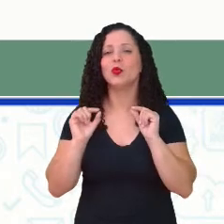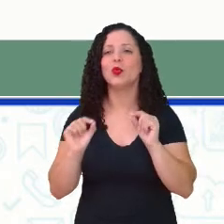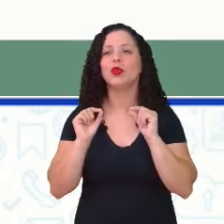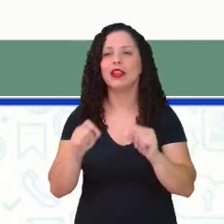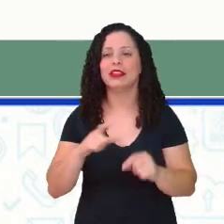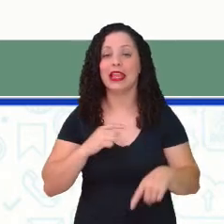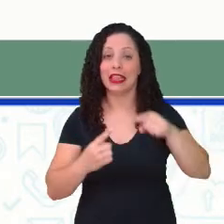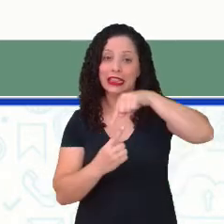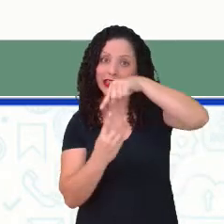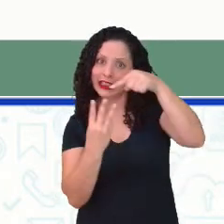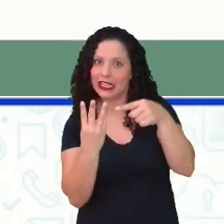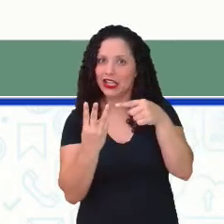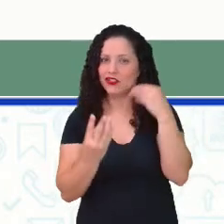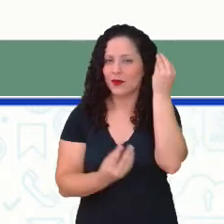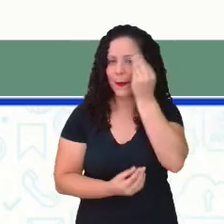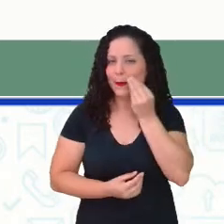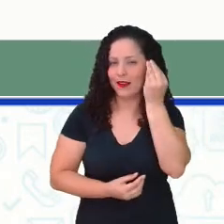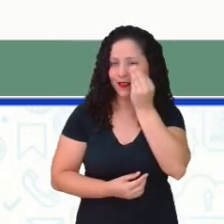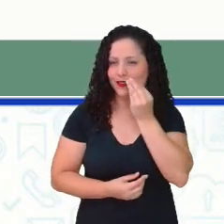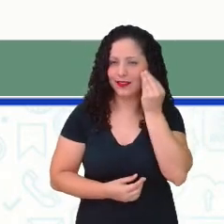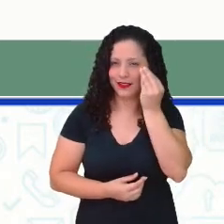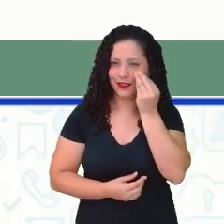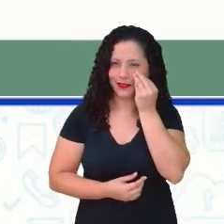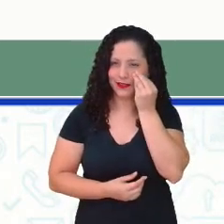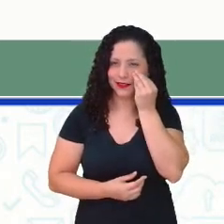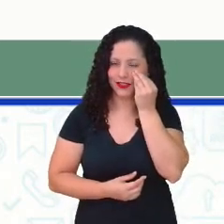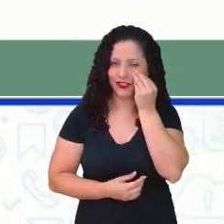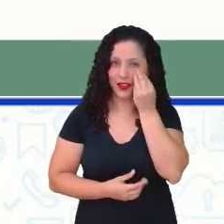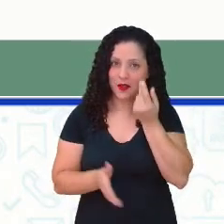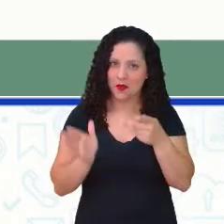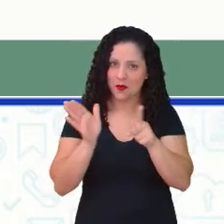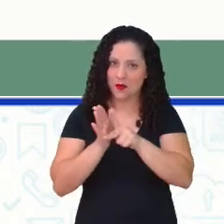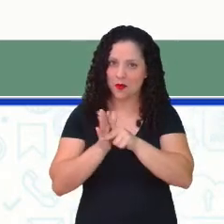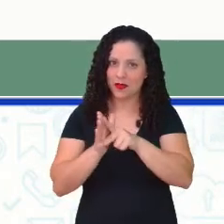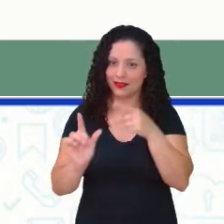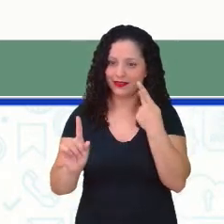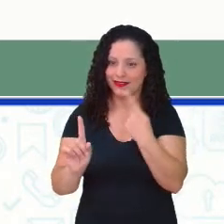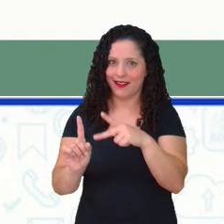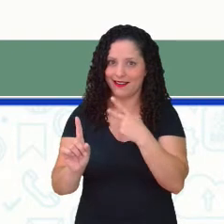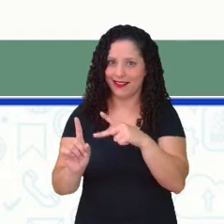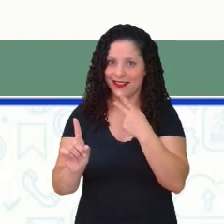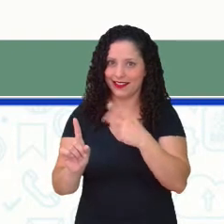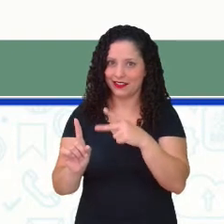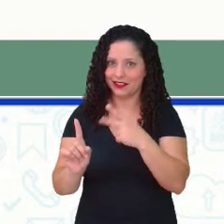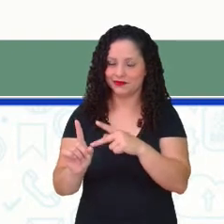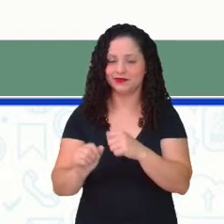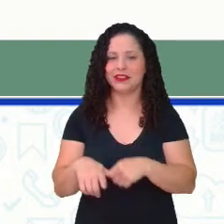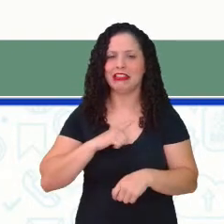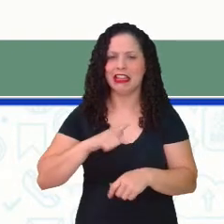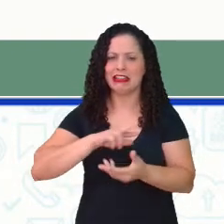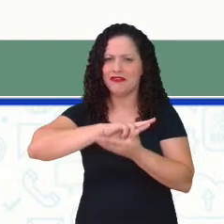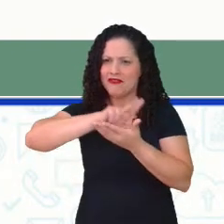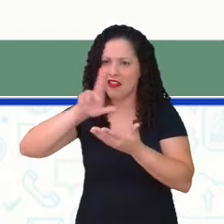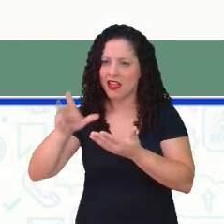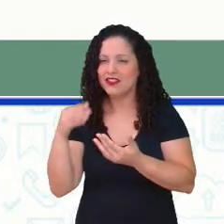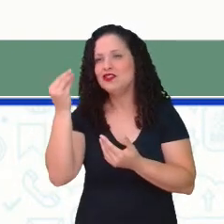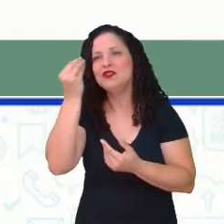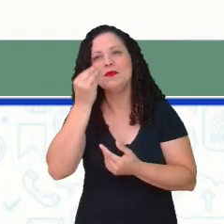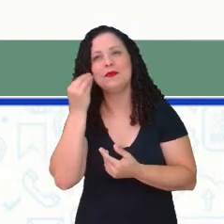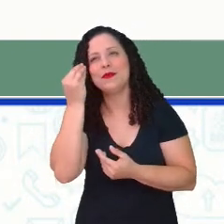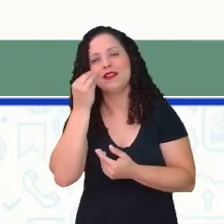As três experiências que Clarice relata. Ela tem várias, minha gente.